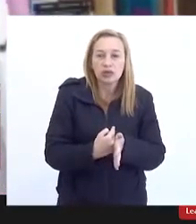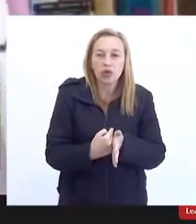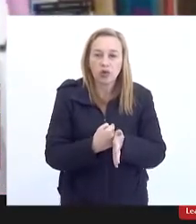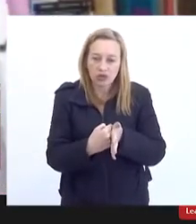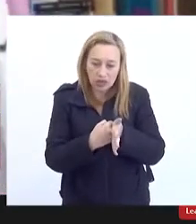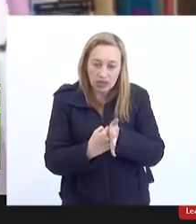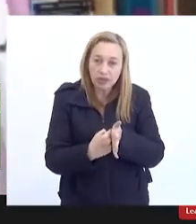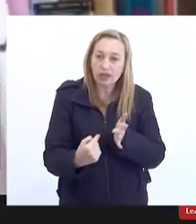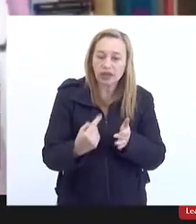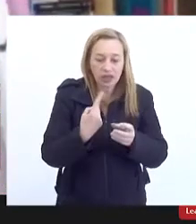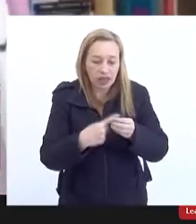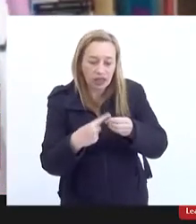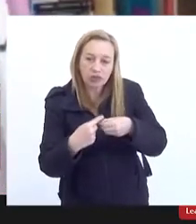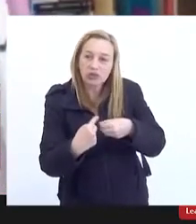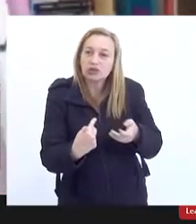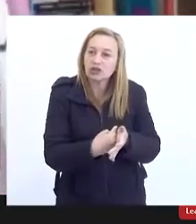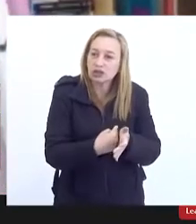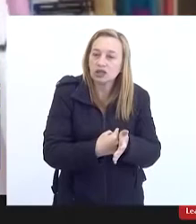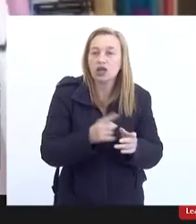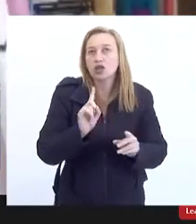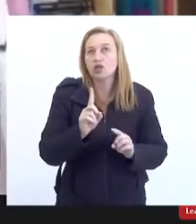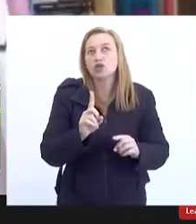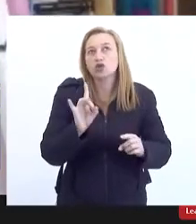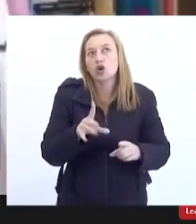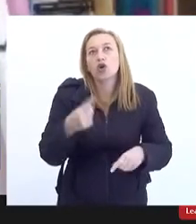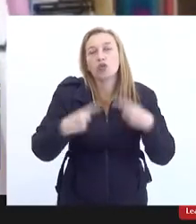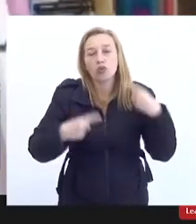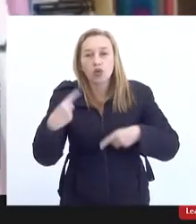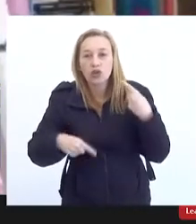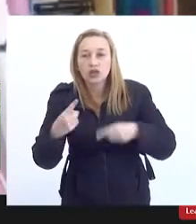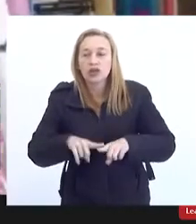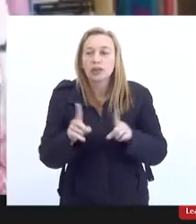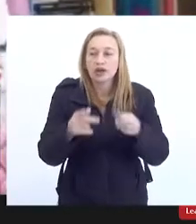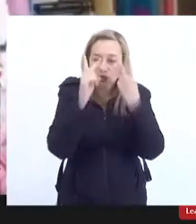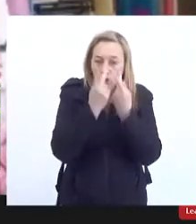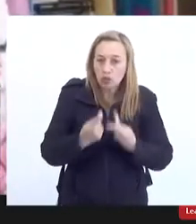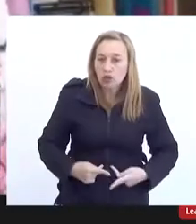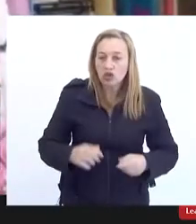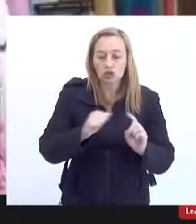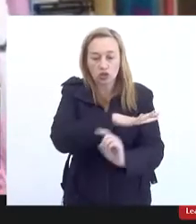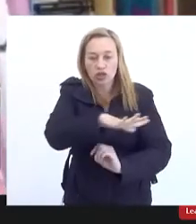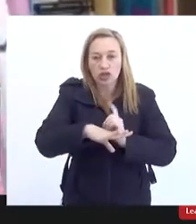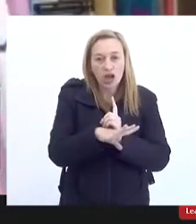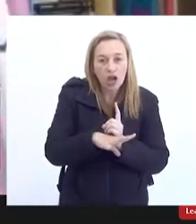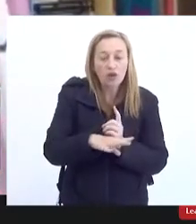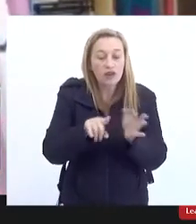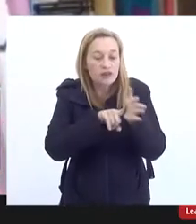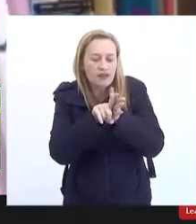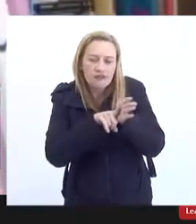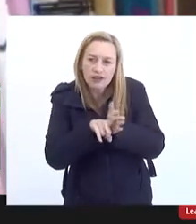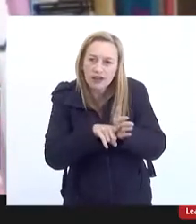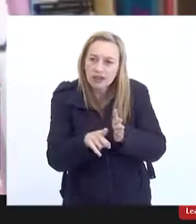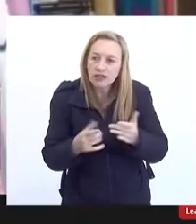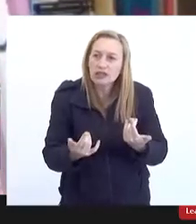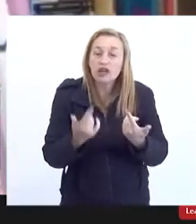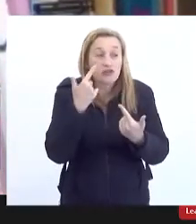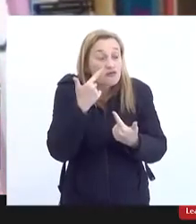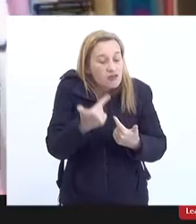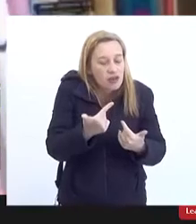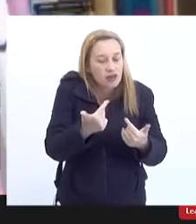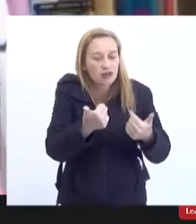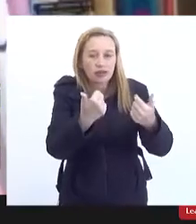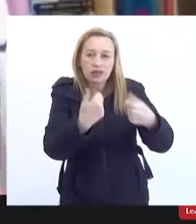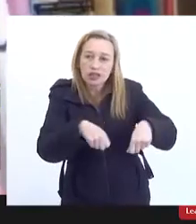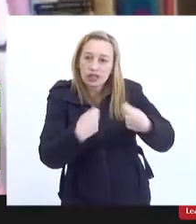só do ponto de vista político, mas do ponto de vista humanitário e social e avalie as suas necessidades.